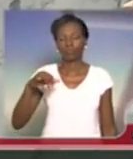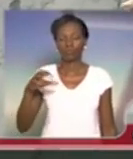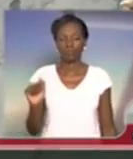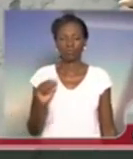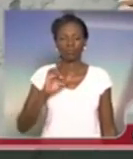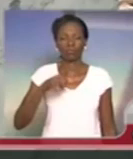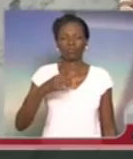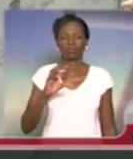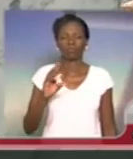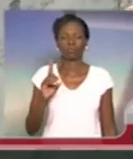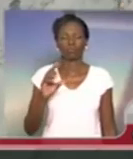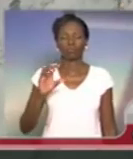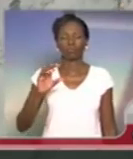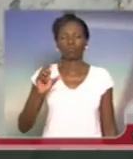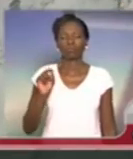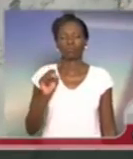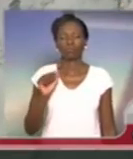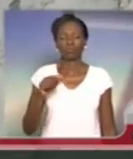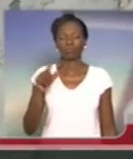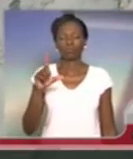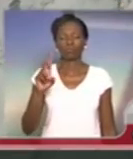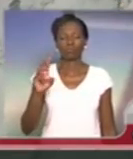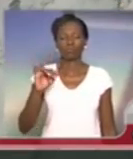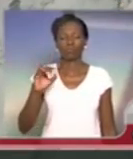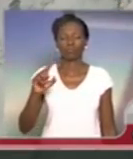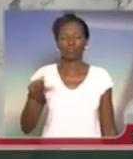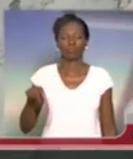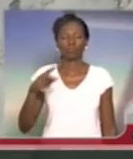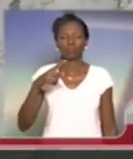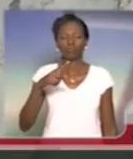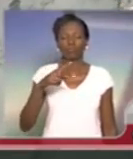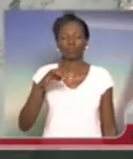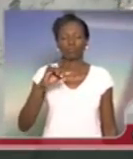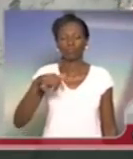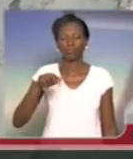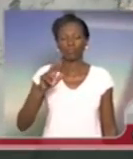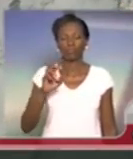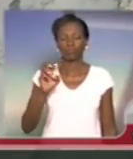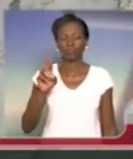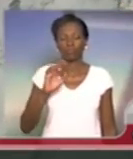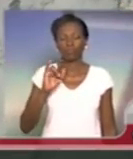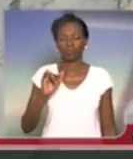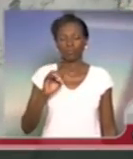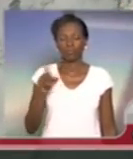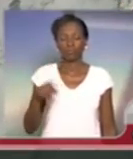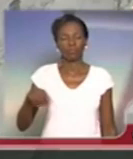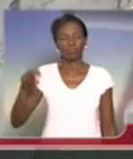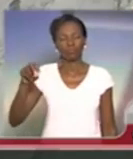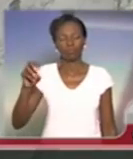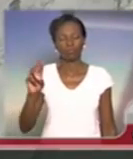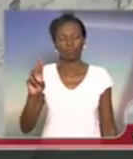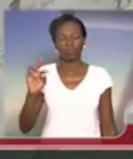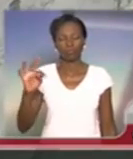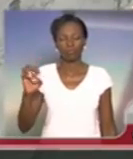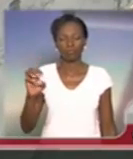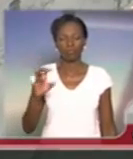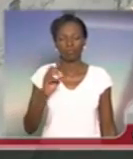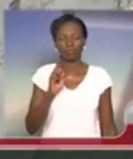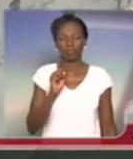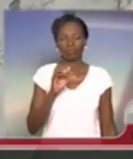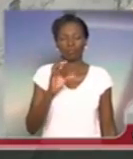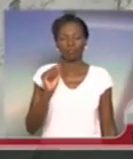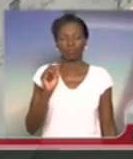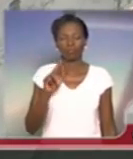A escola estadual Silvio Xavier, no Piquiri, Zona Norte. A escola estadual Oscavo Paulo,